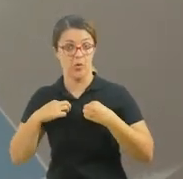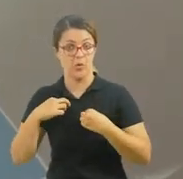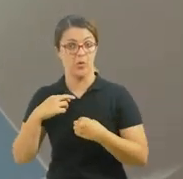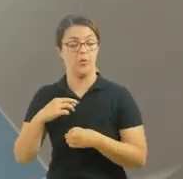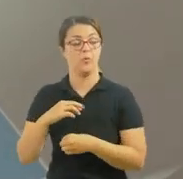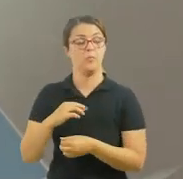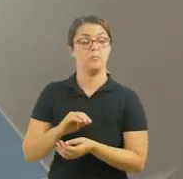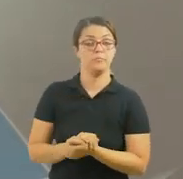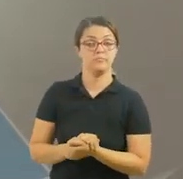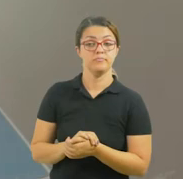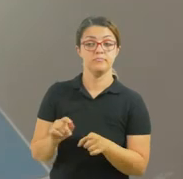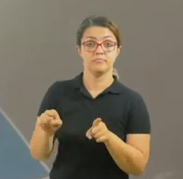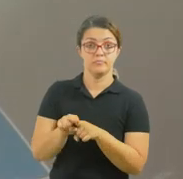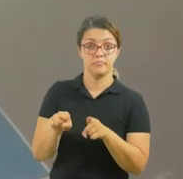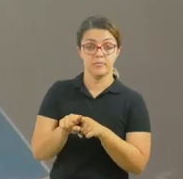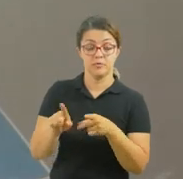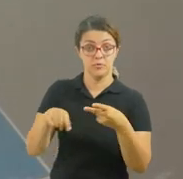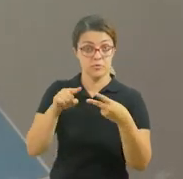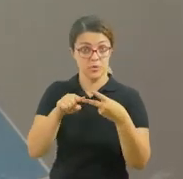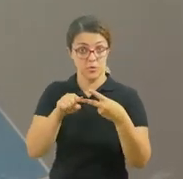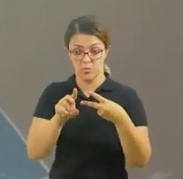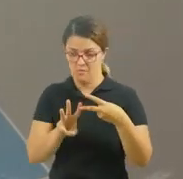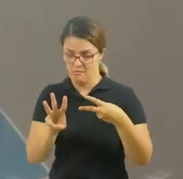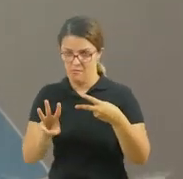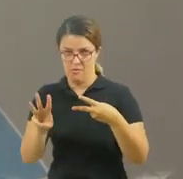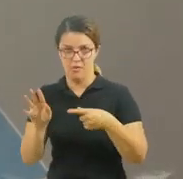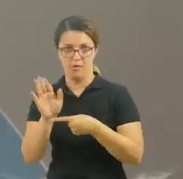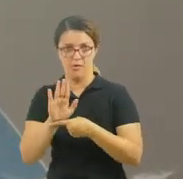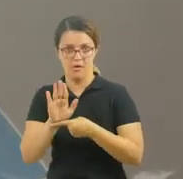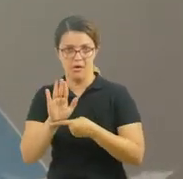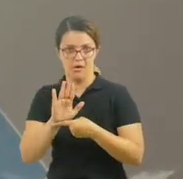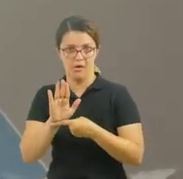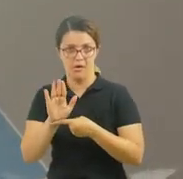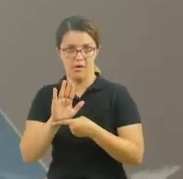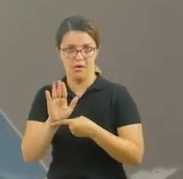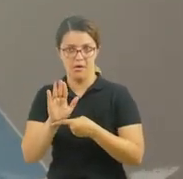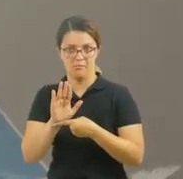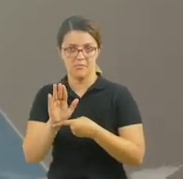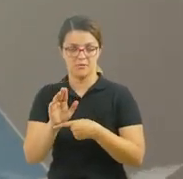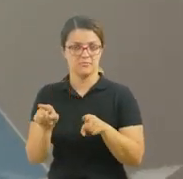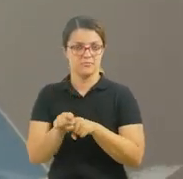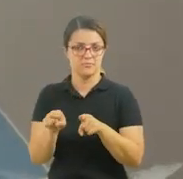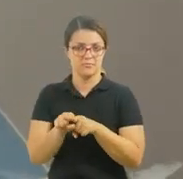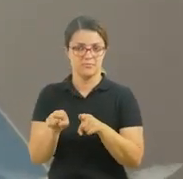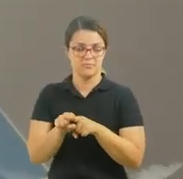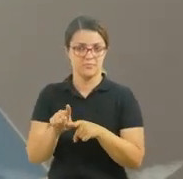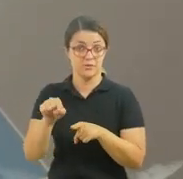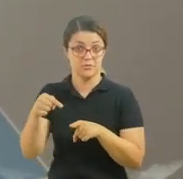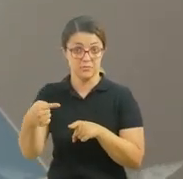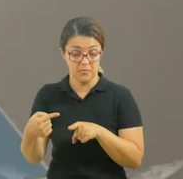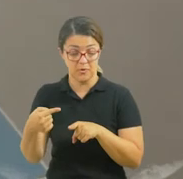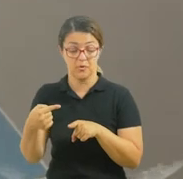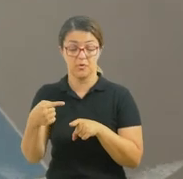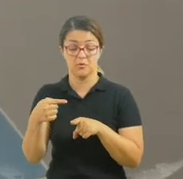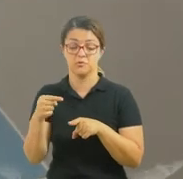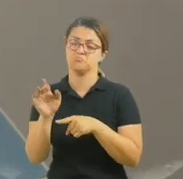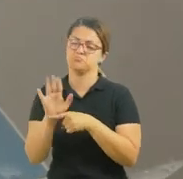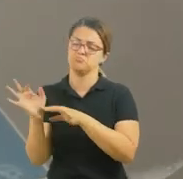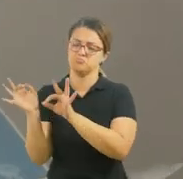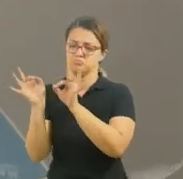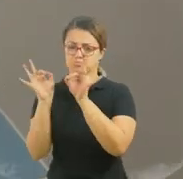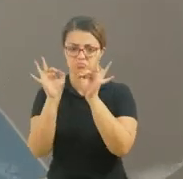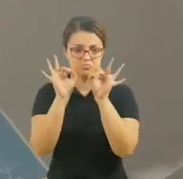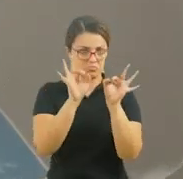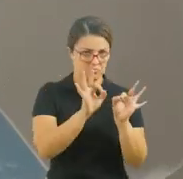sobre as pronúncias, né, das palavras em inglês das roupas. No segundo link tem uma animação super legal